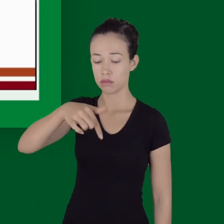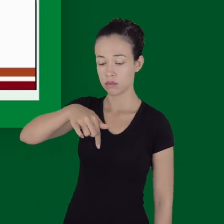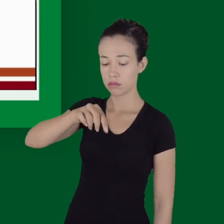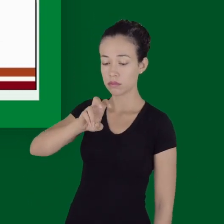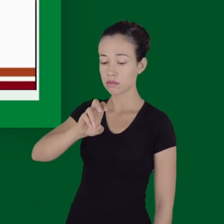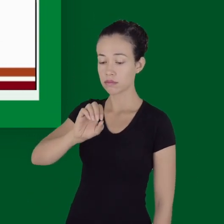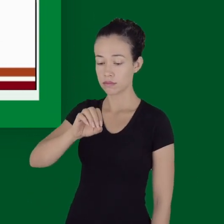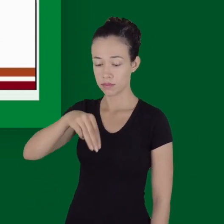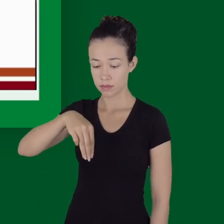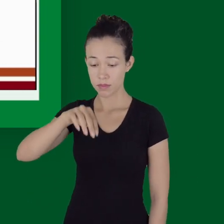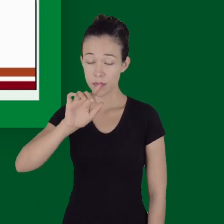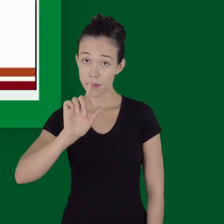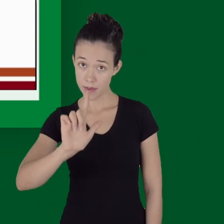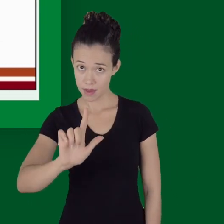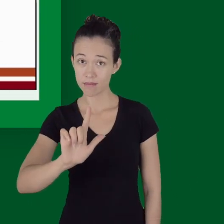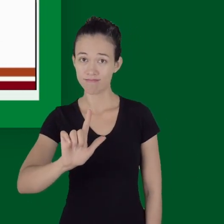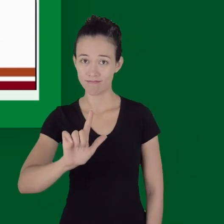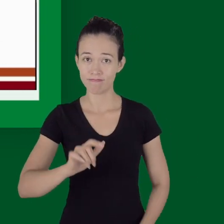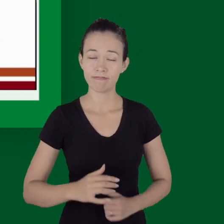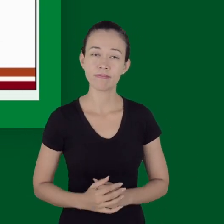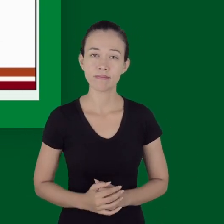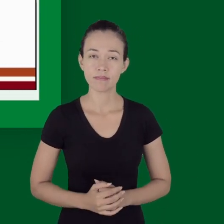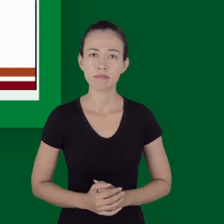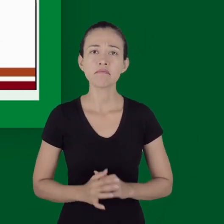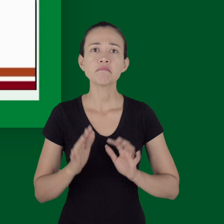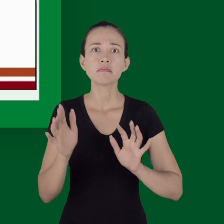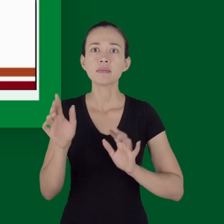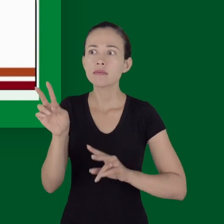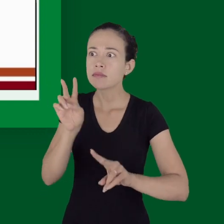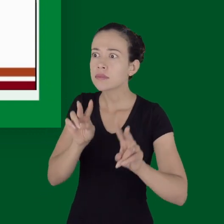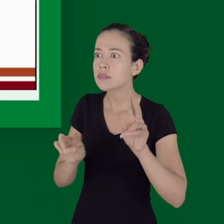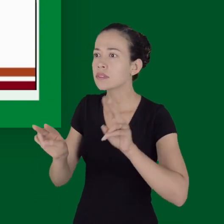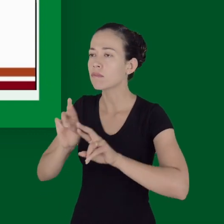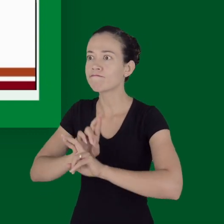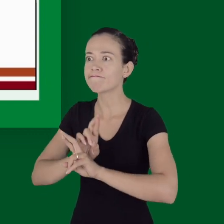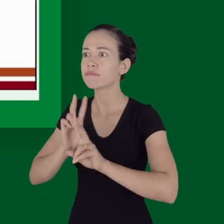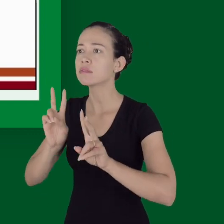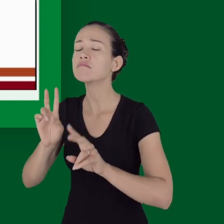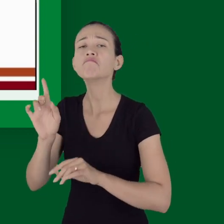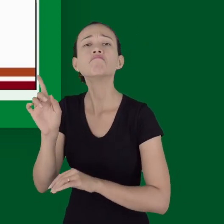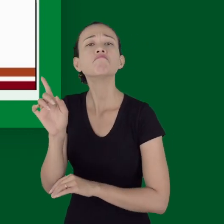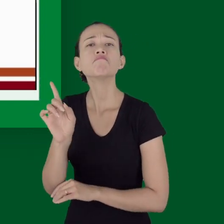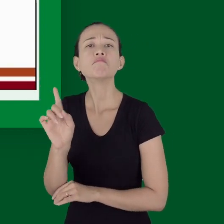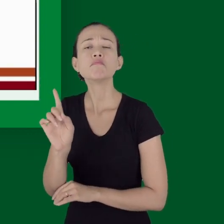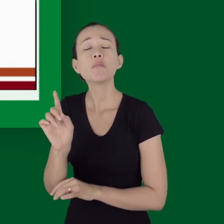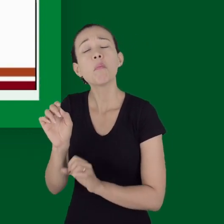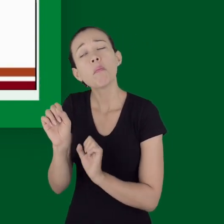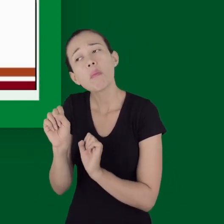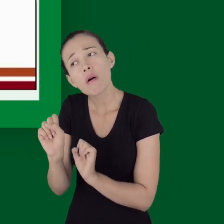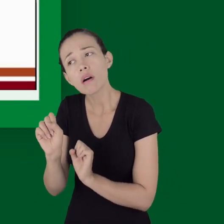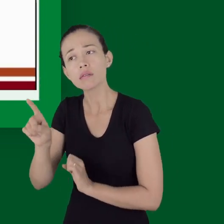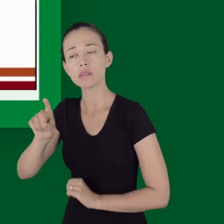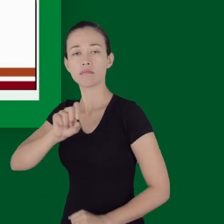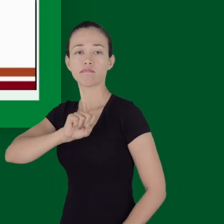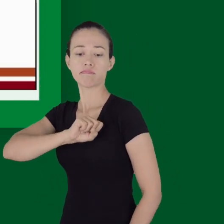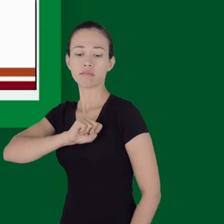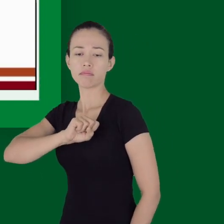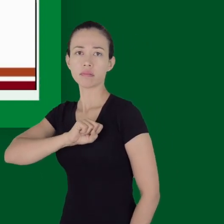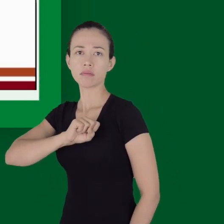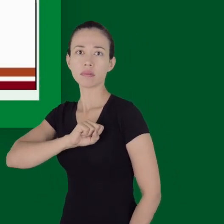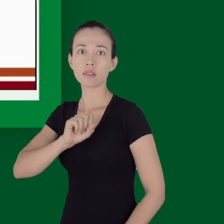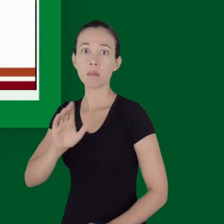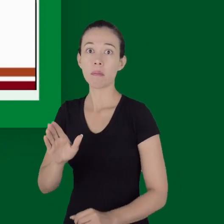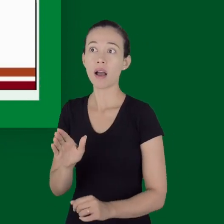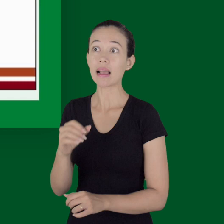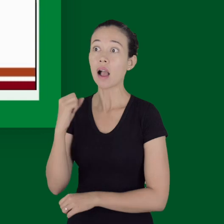então, mais ou menos 750 ml. Nesse estágio, existem poucas manifestações clínicas. É possível que a gente possa